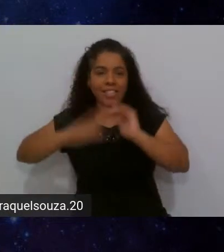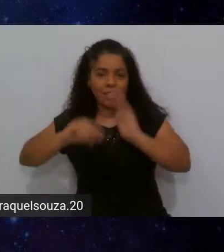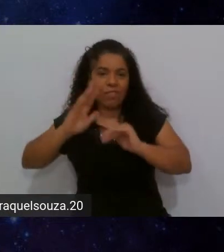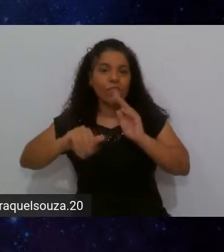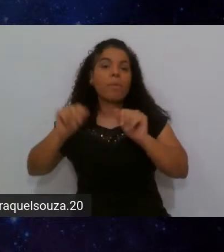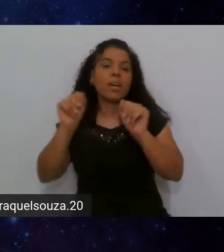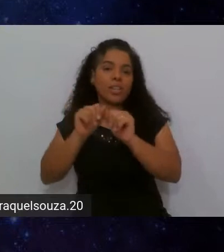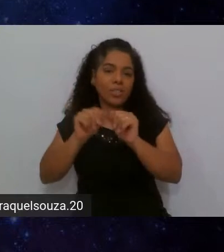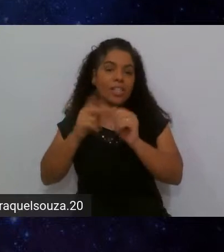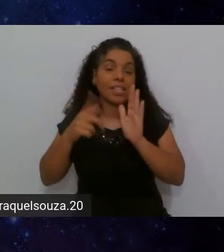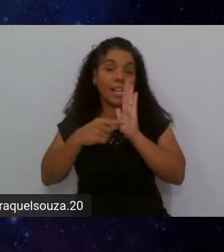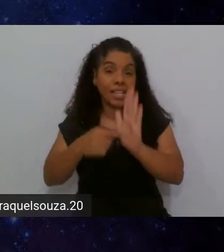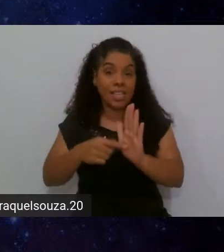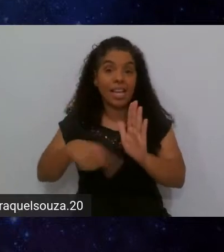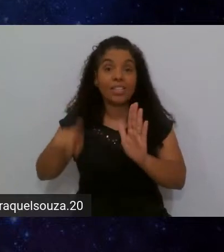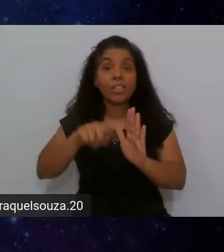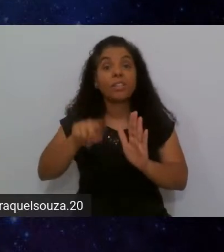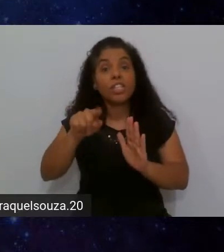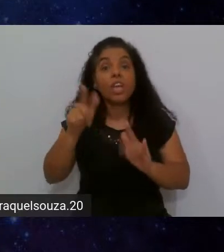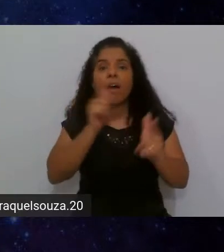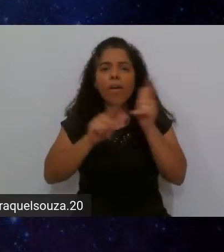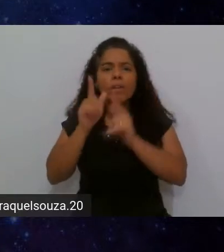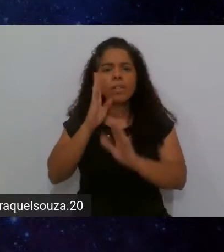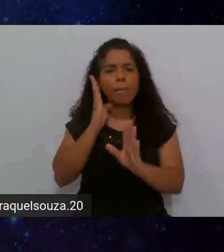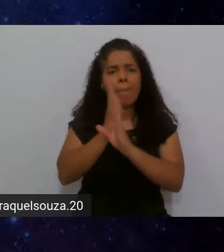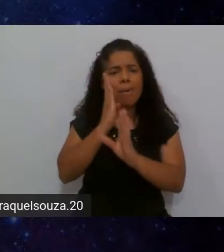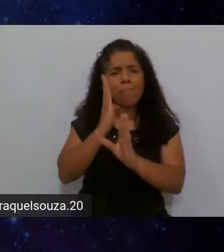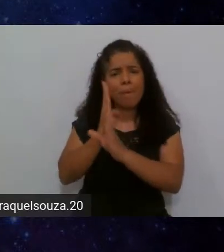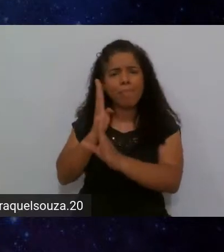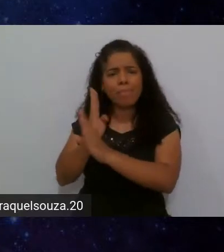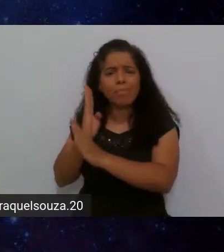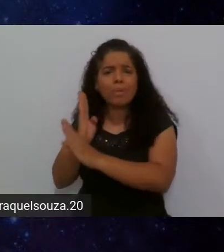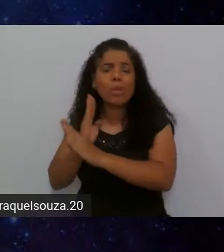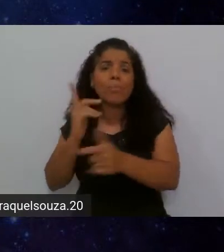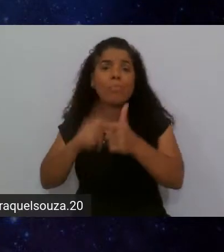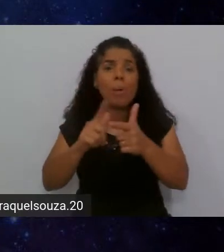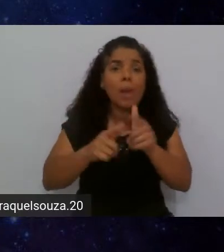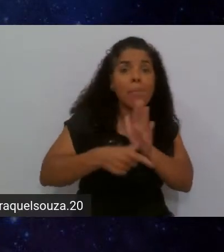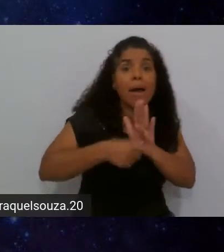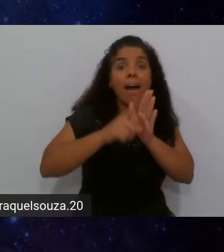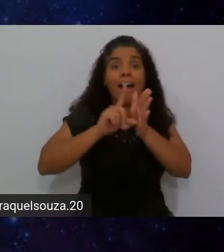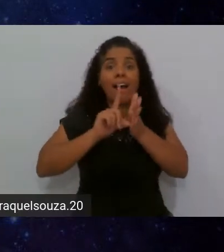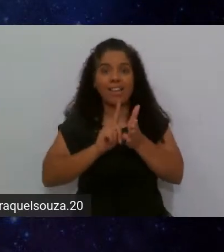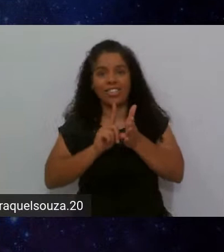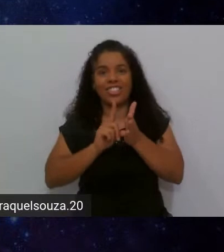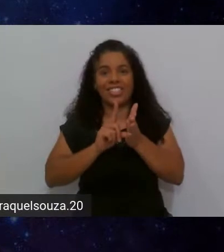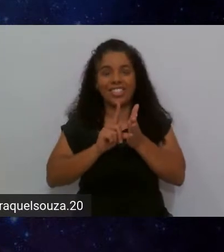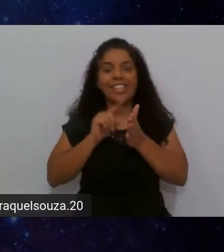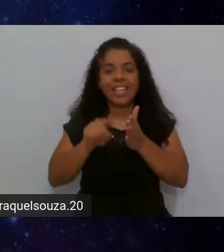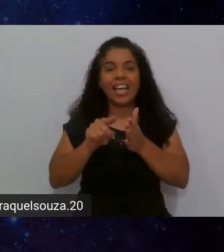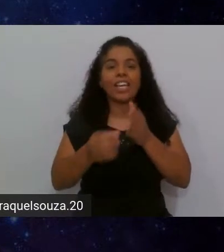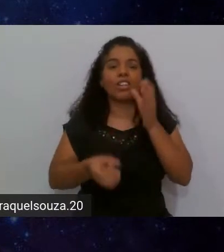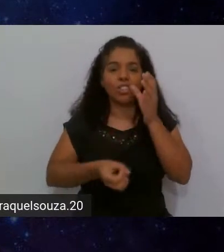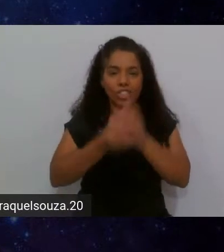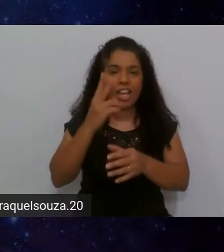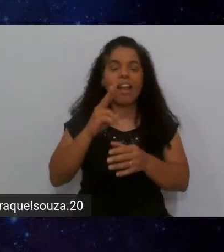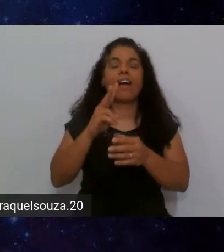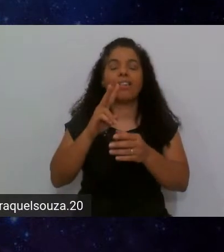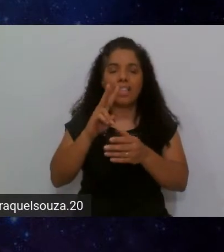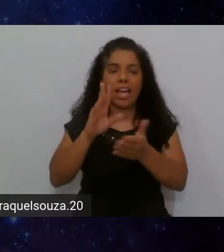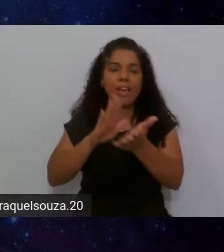que você já consegue identificar problemas já antes mesmo daquilo gerar uma versão